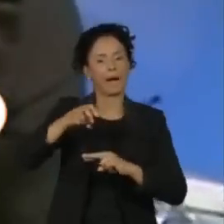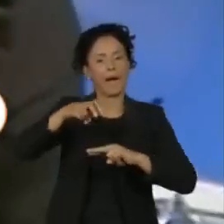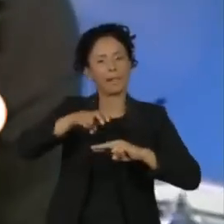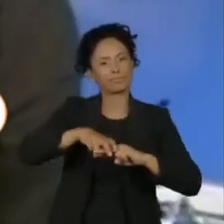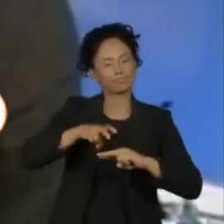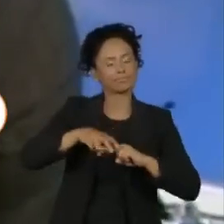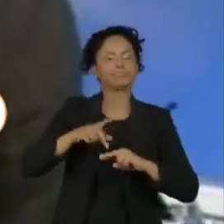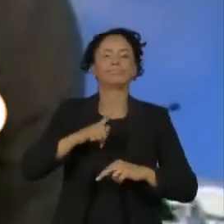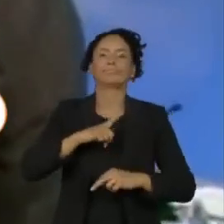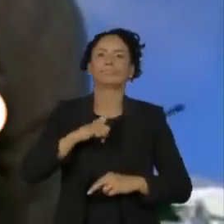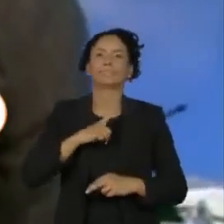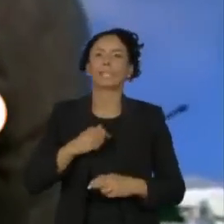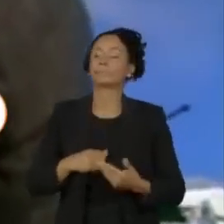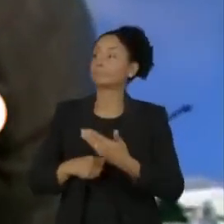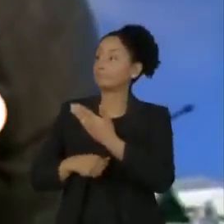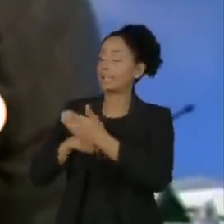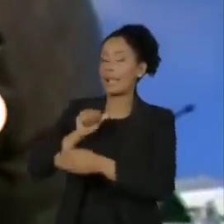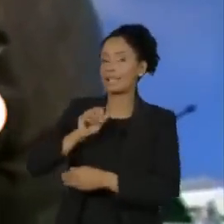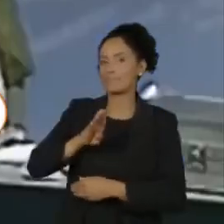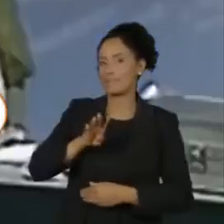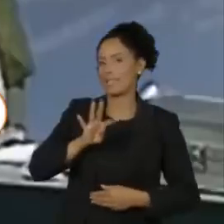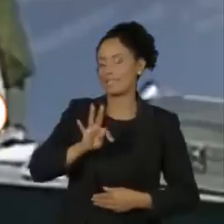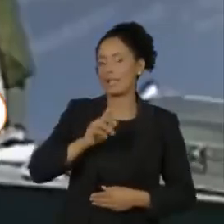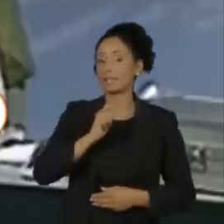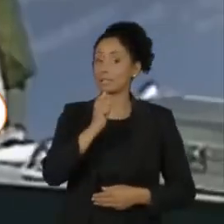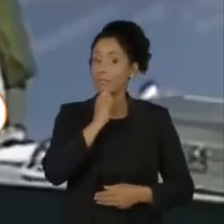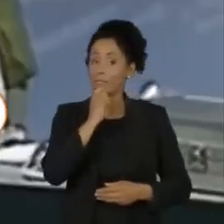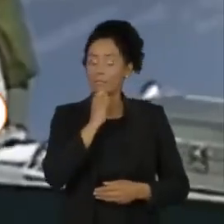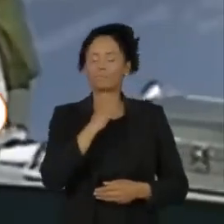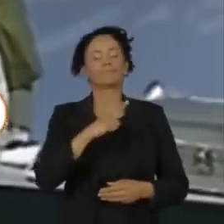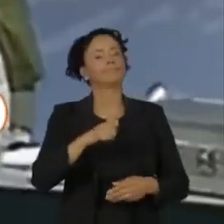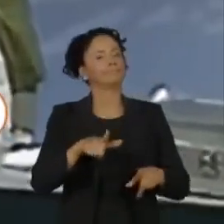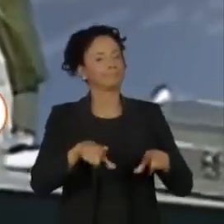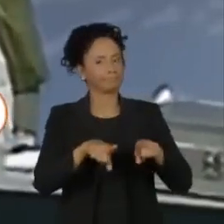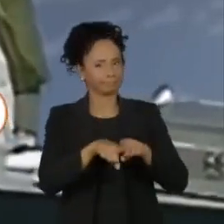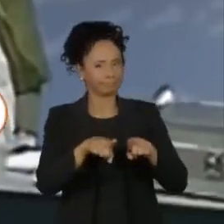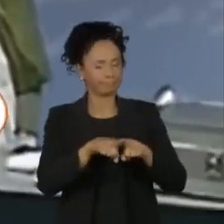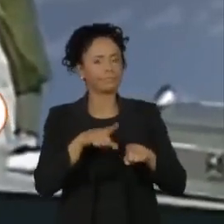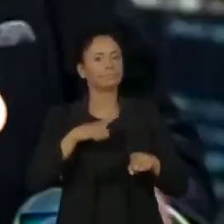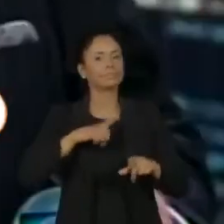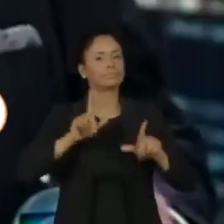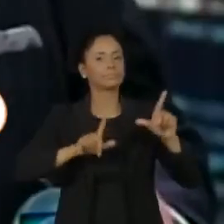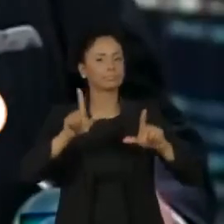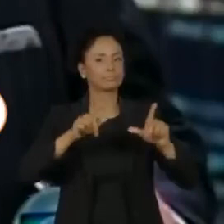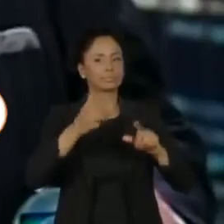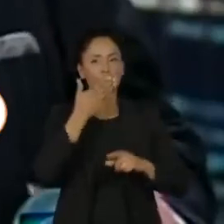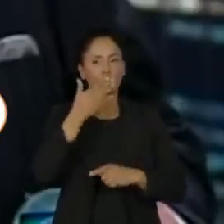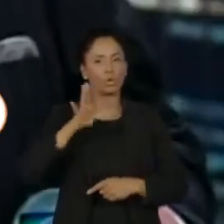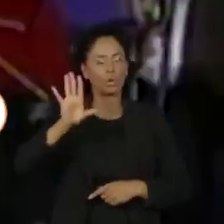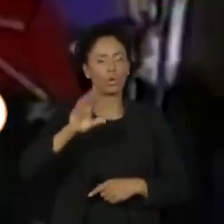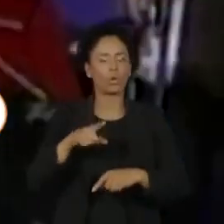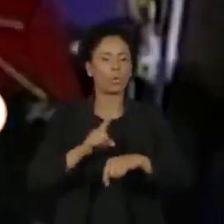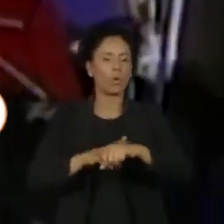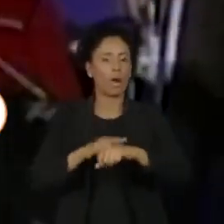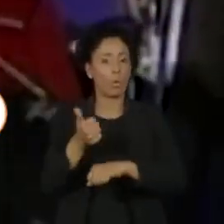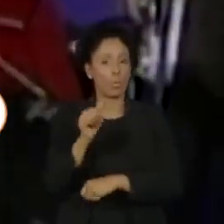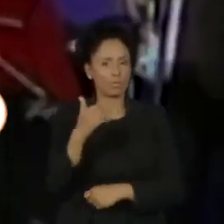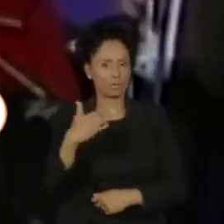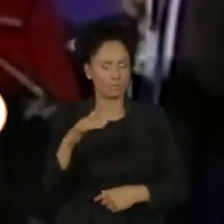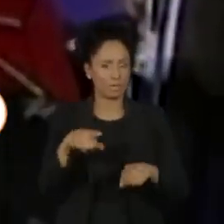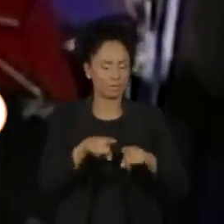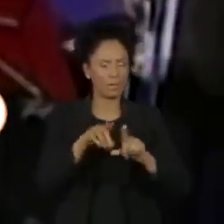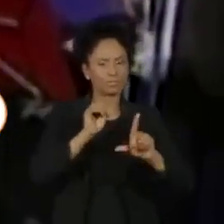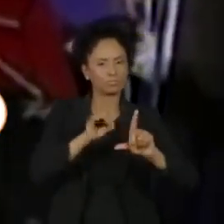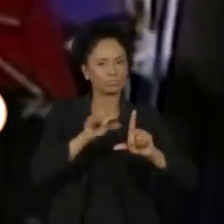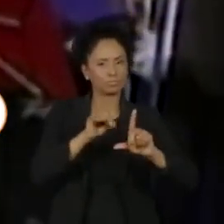foi onde o apresentador sagrou-se um grande entrevistador com o programa Jô Soares 11 e meia. Já na TV Globo, o programa do